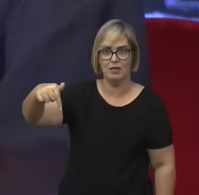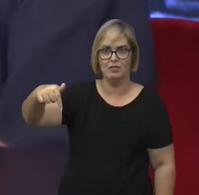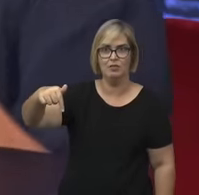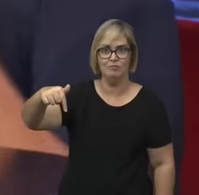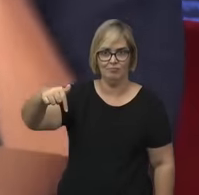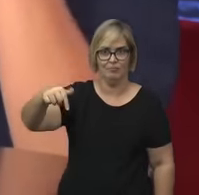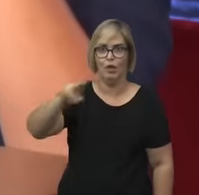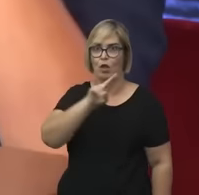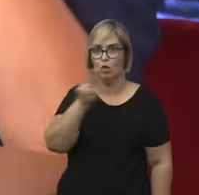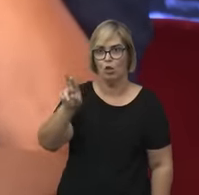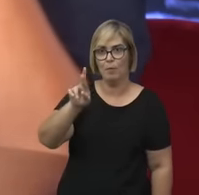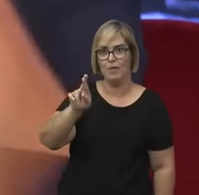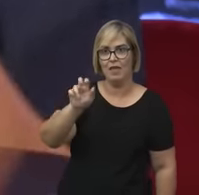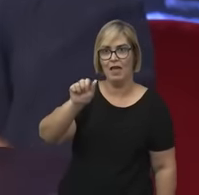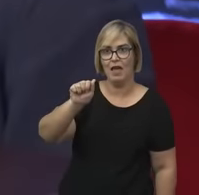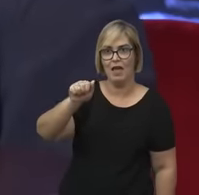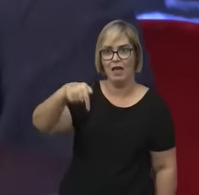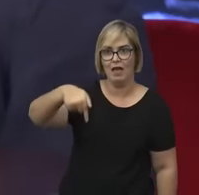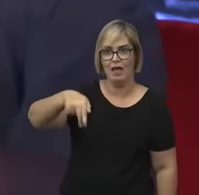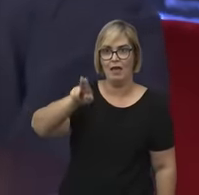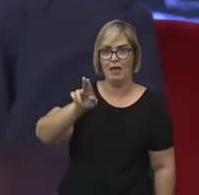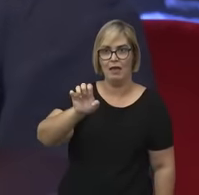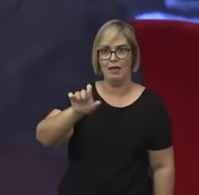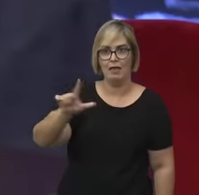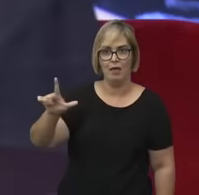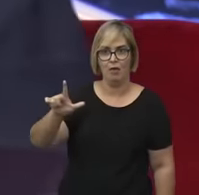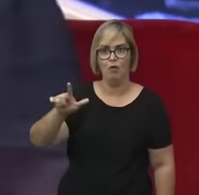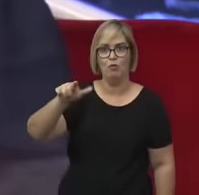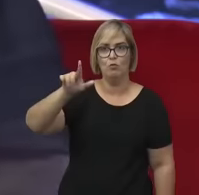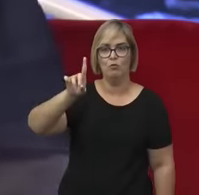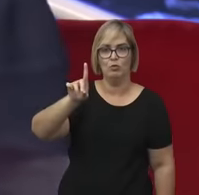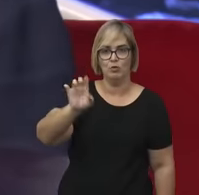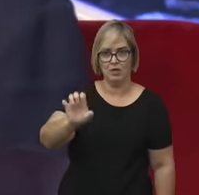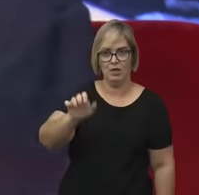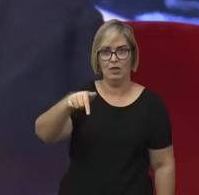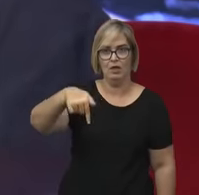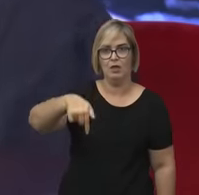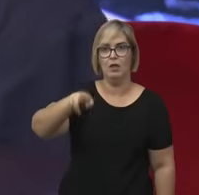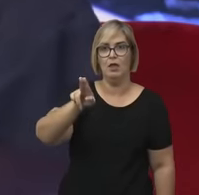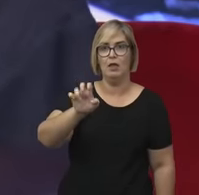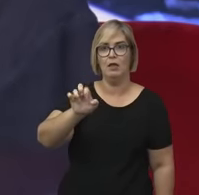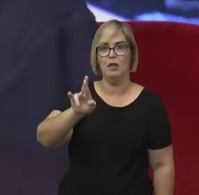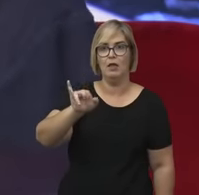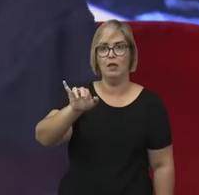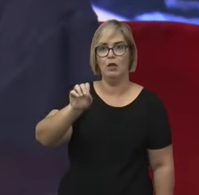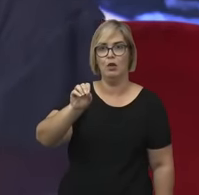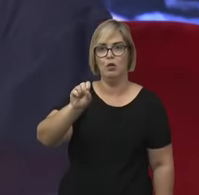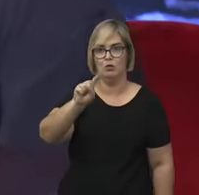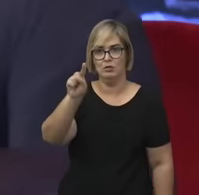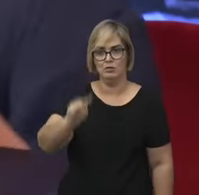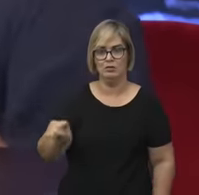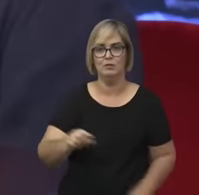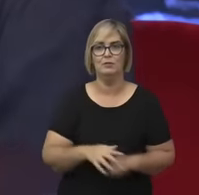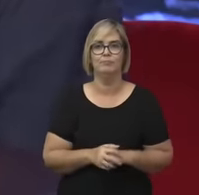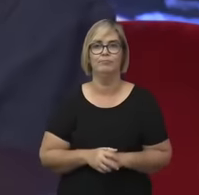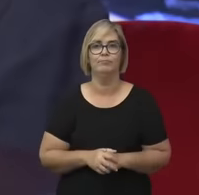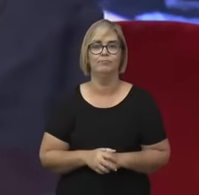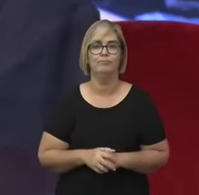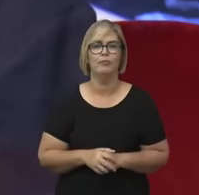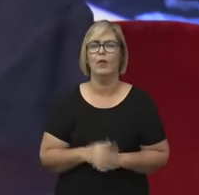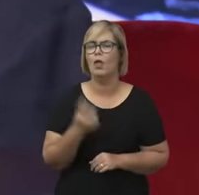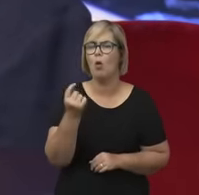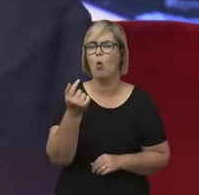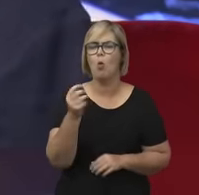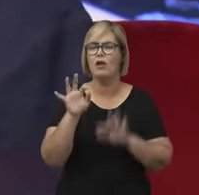Então, assim, voltando para o panfleto de Sofia e indo para a terceira parte aqui da minha fala e quase me encaminhando